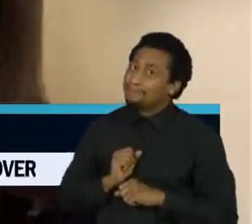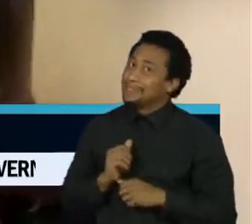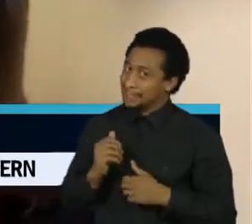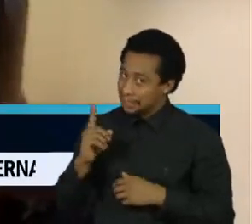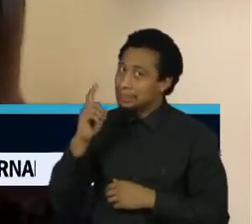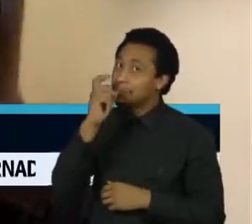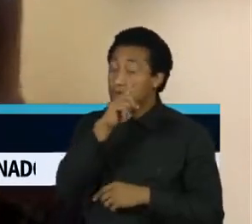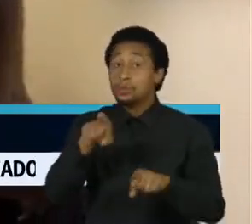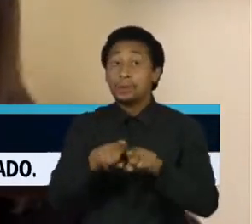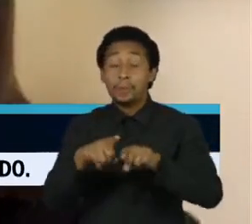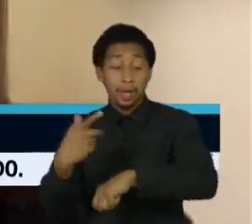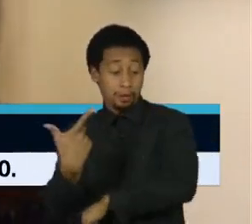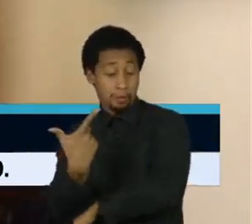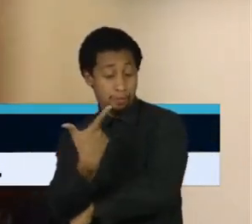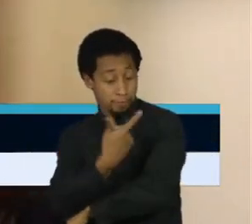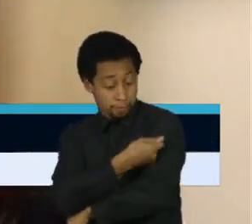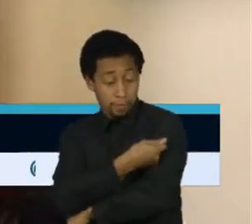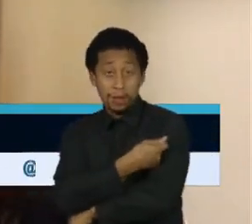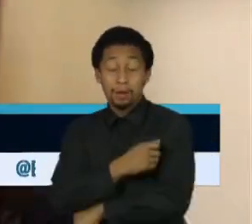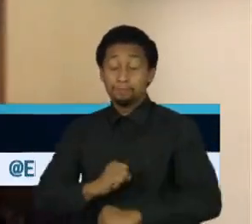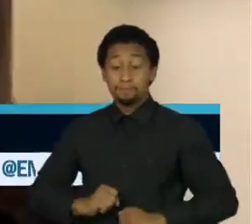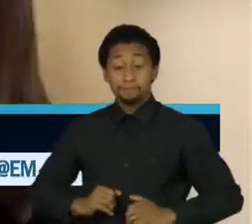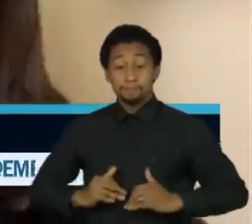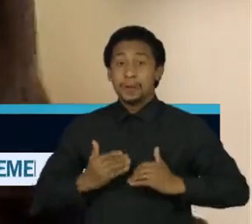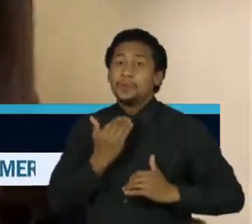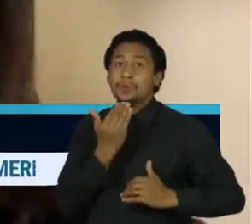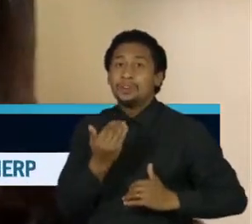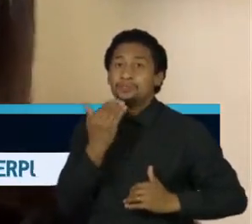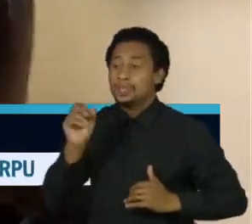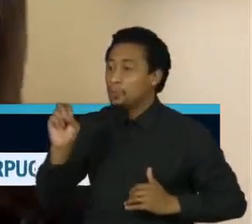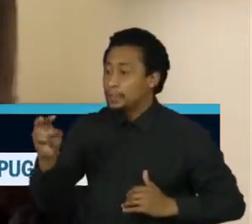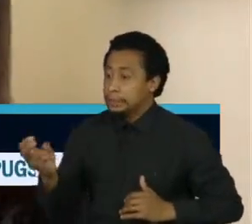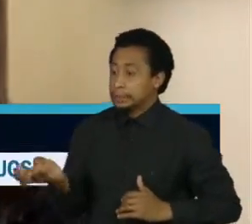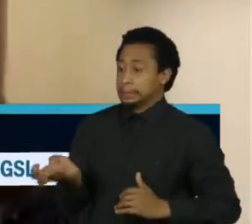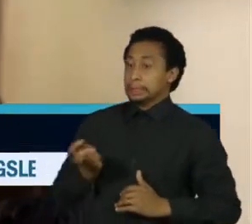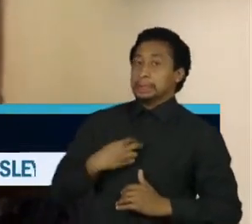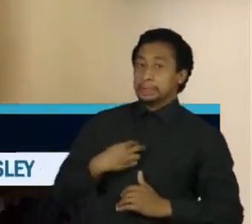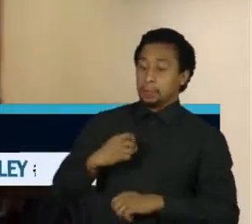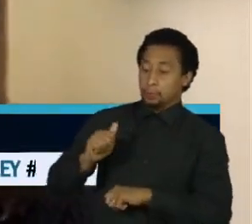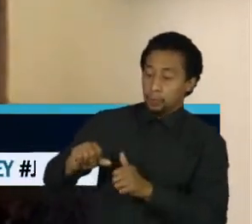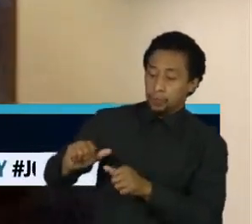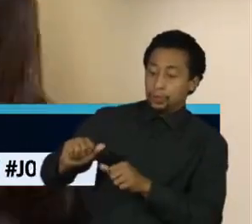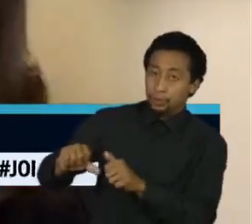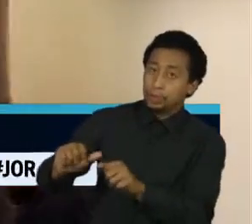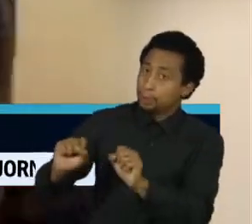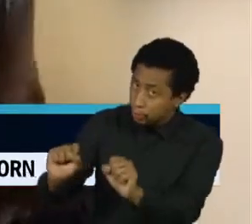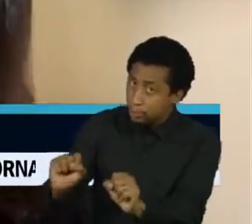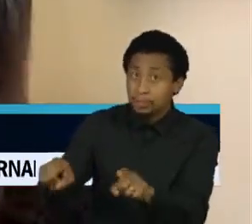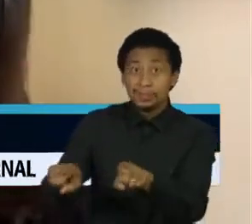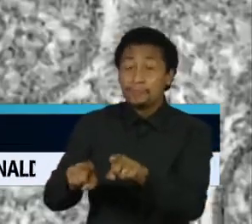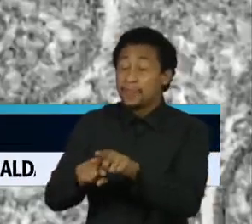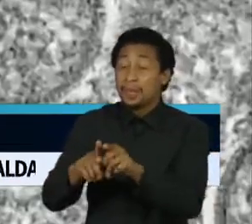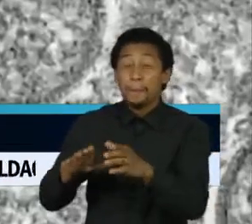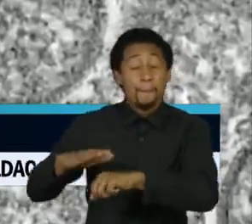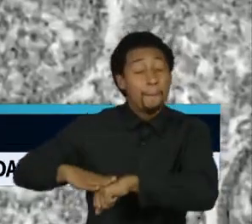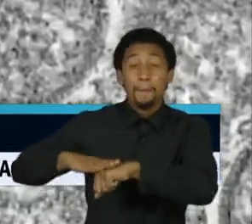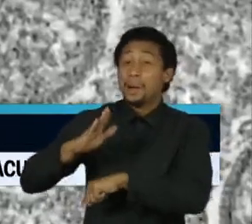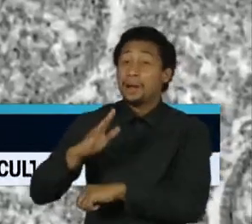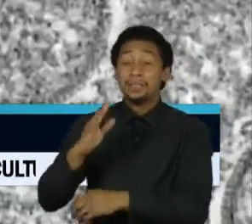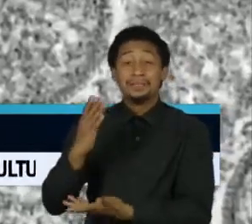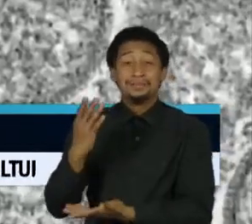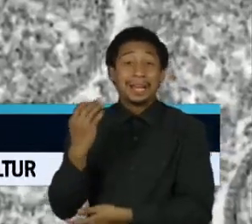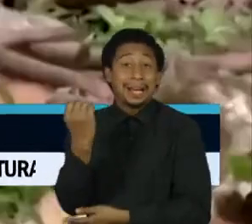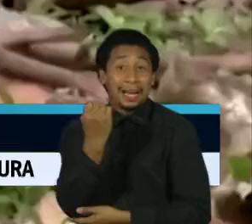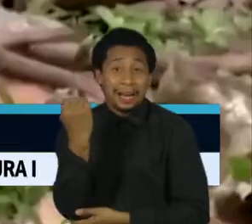pode ser que ele seja mais transmissível, pode ser que ele venha a ser mais letal, a gente não sabe. Os